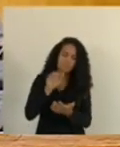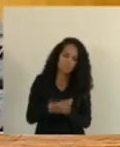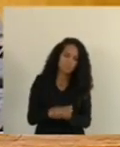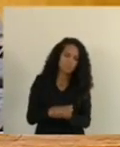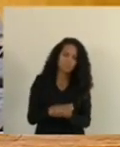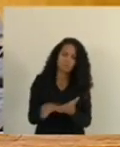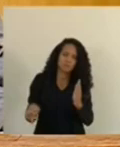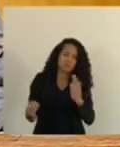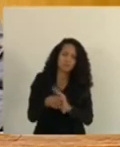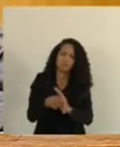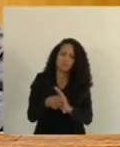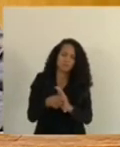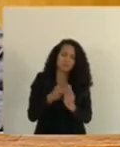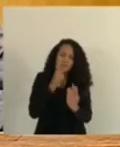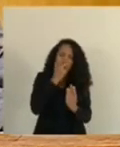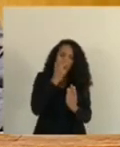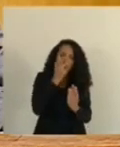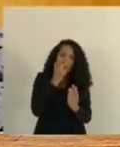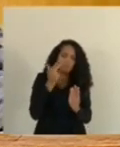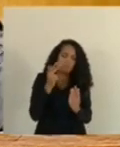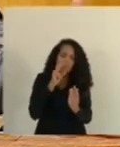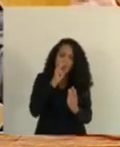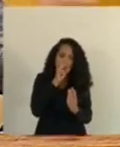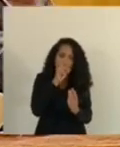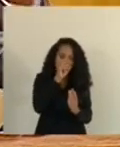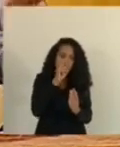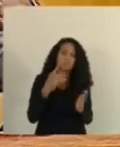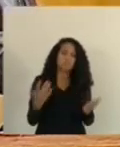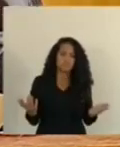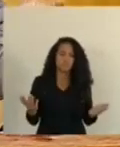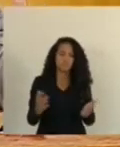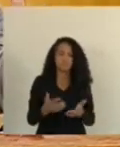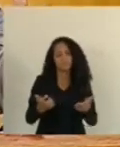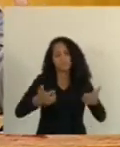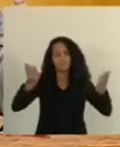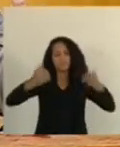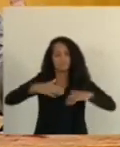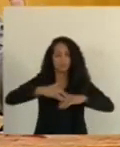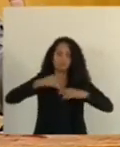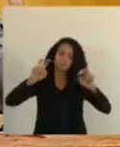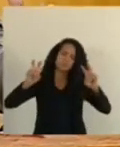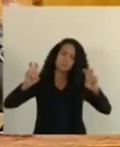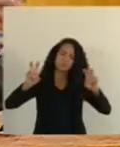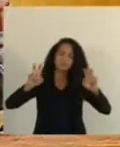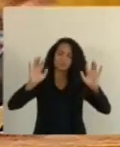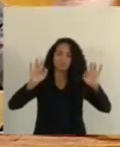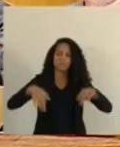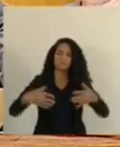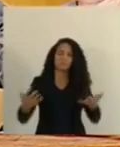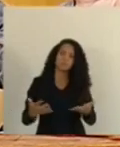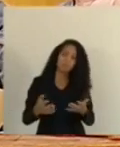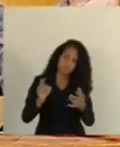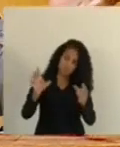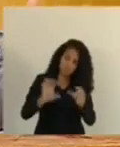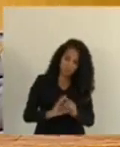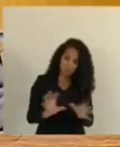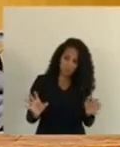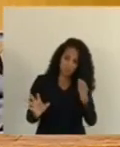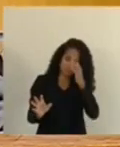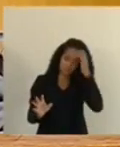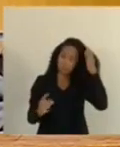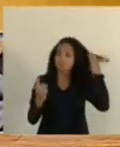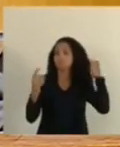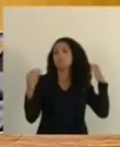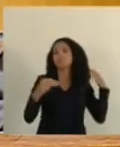apenas um acessório da mais grave. Eu gostaria de falar um pouco mais para encerrar, Sr. Presidente. Se o senhor me permite aqui mais